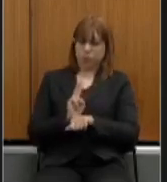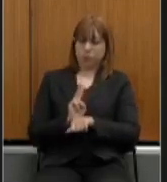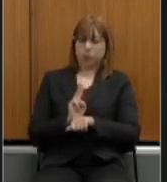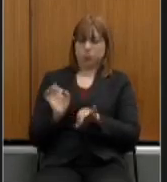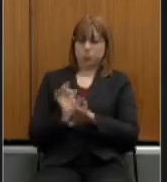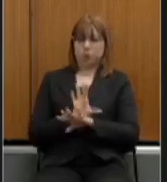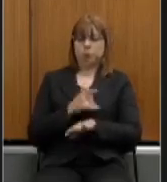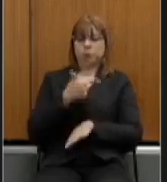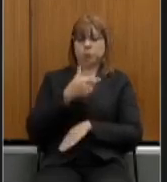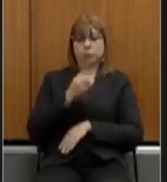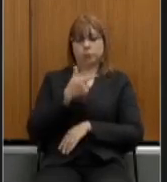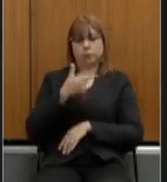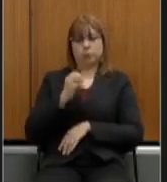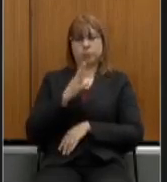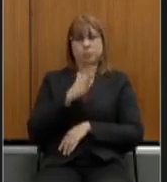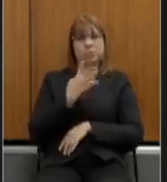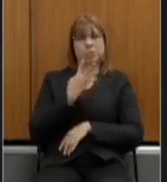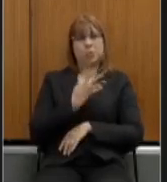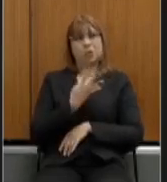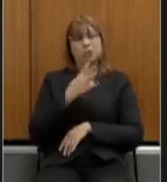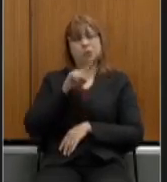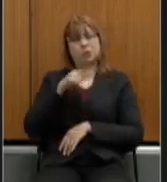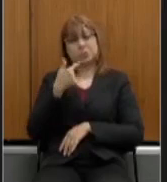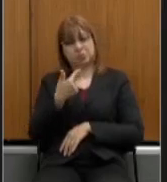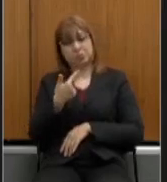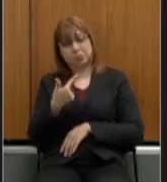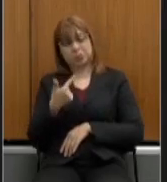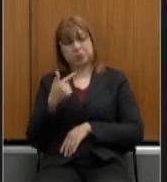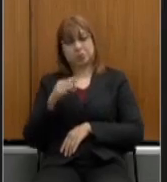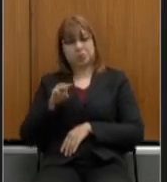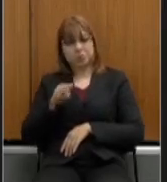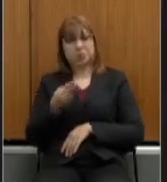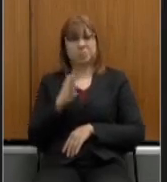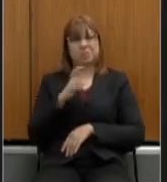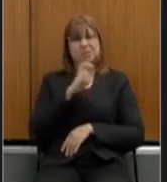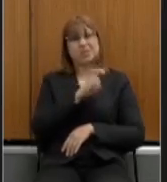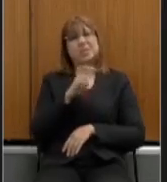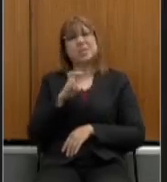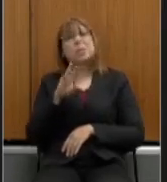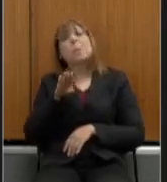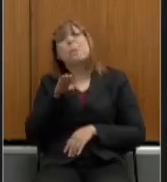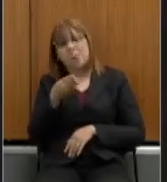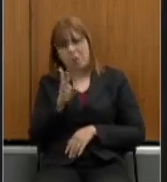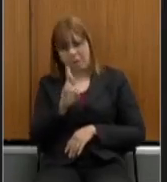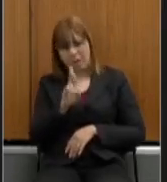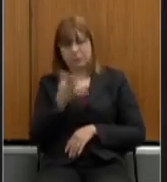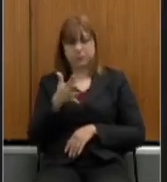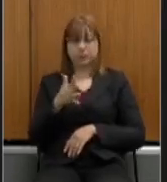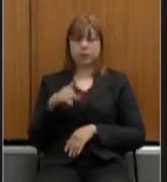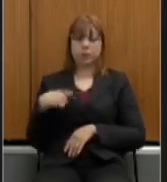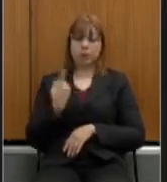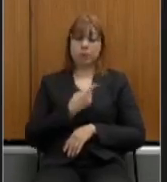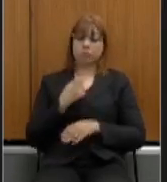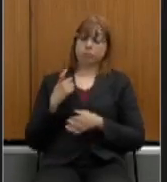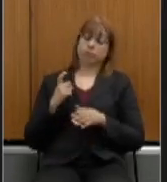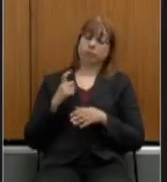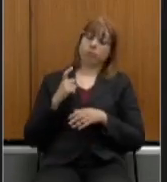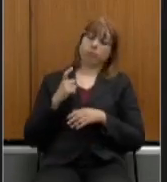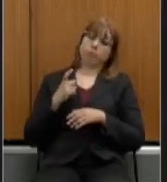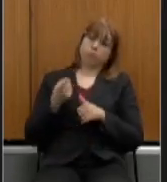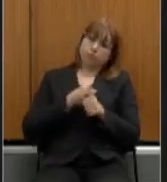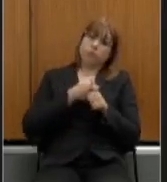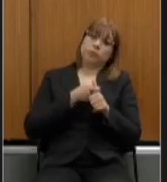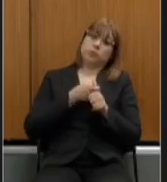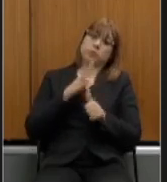em torno de 4,9 bilhões nosso orçamento geral em torno de 55 bilhões de reais então nosso déficit era em torno de